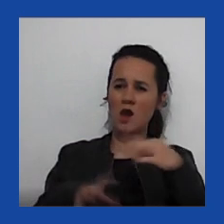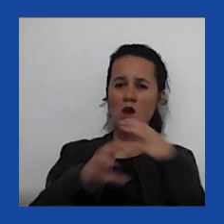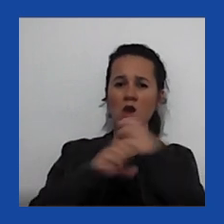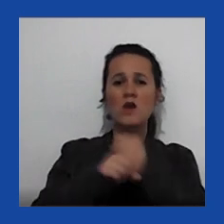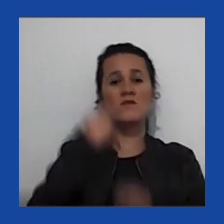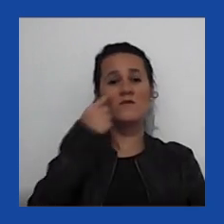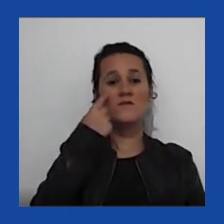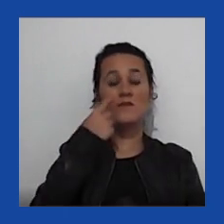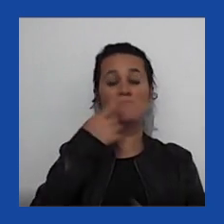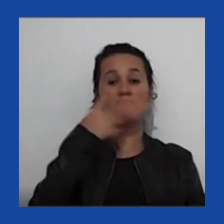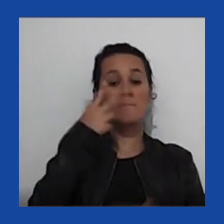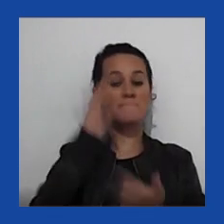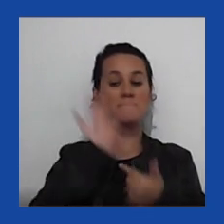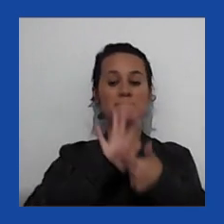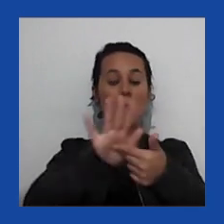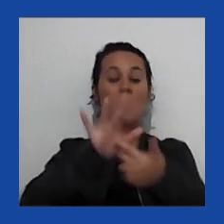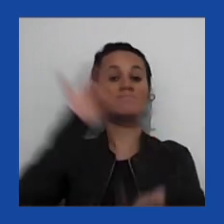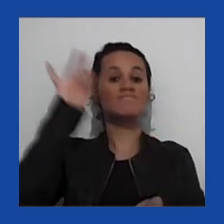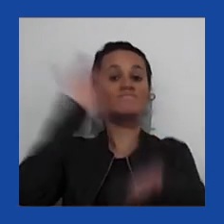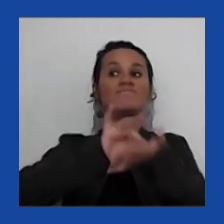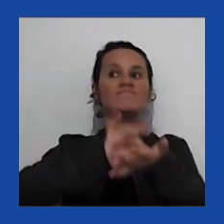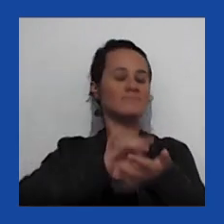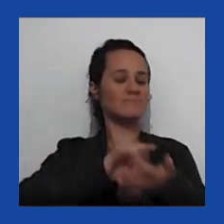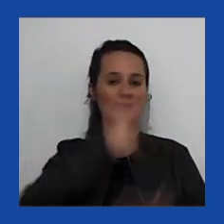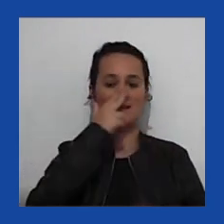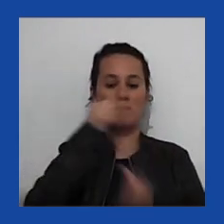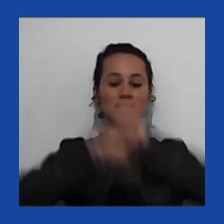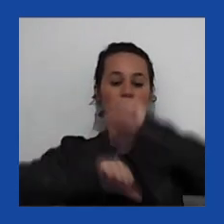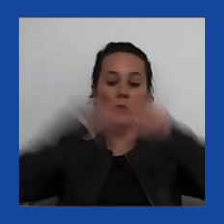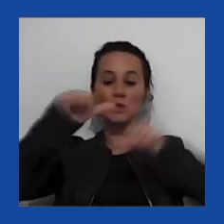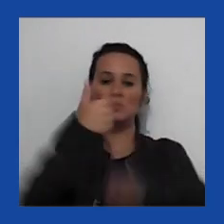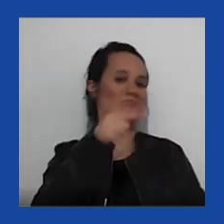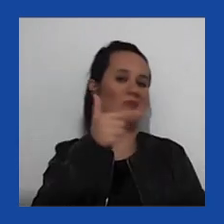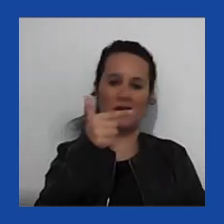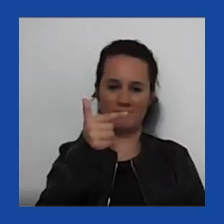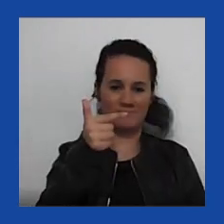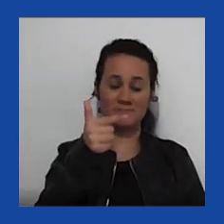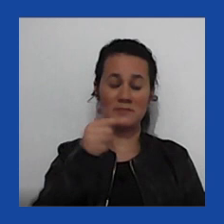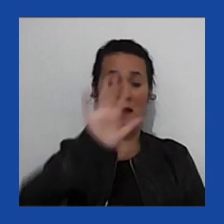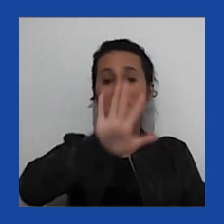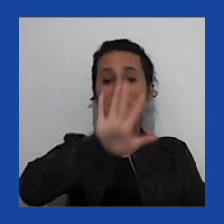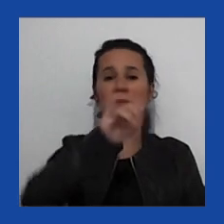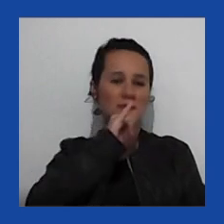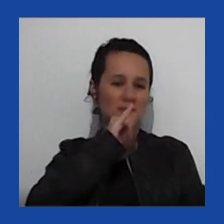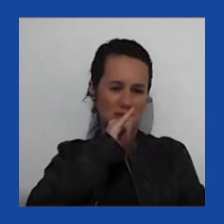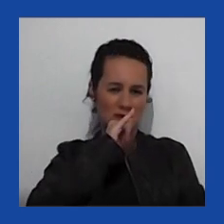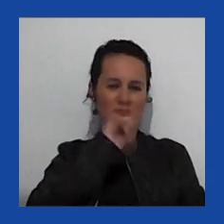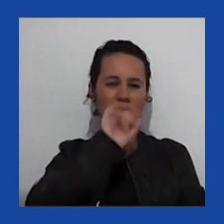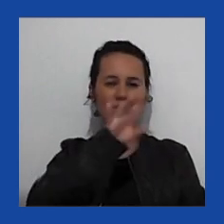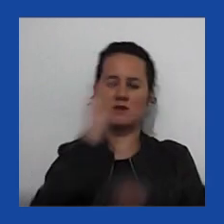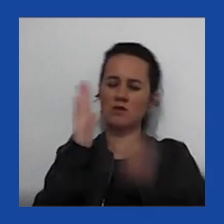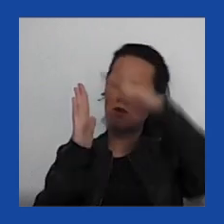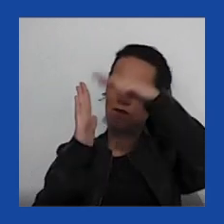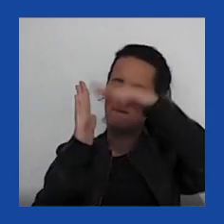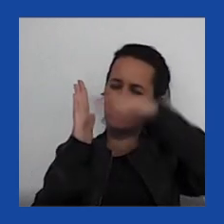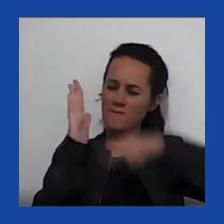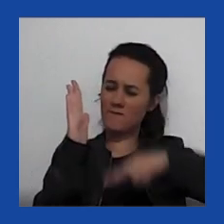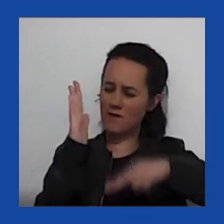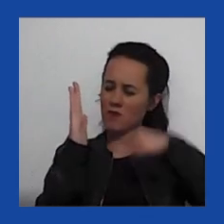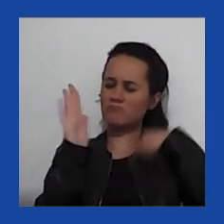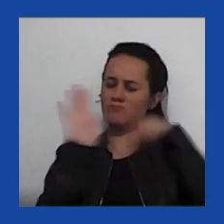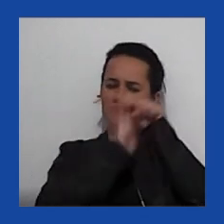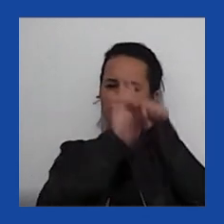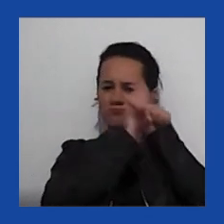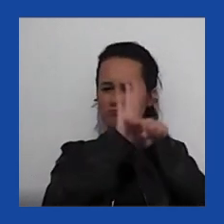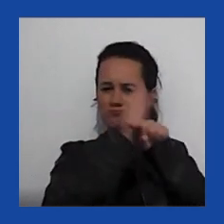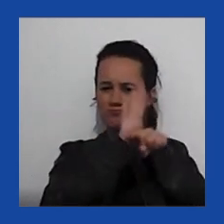mostra a realidade, não mostra as mudanças. Mas se você pega a análise qualitativa, e